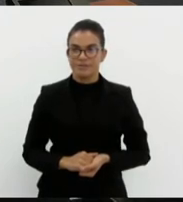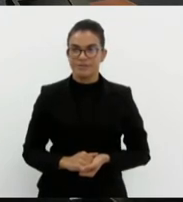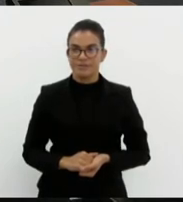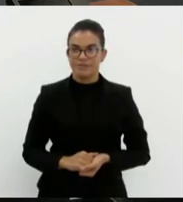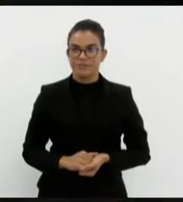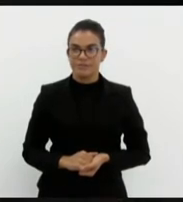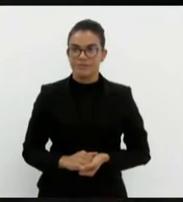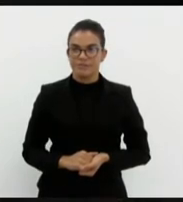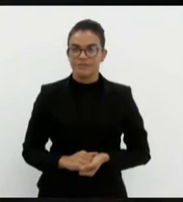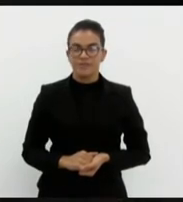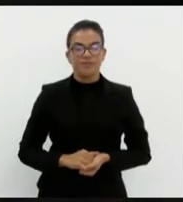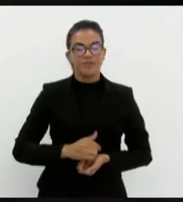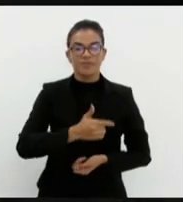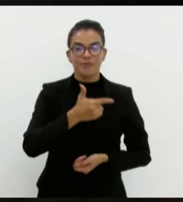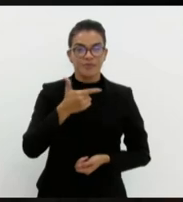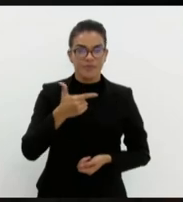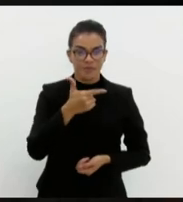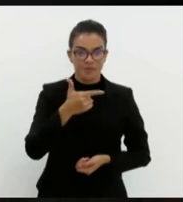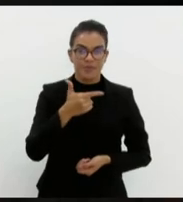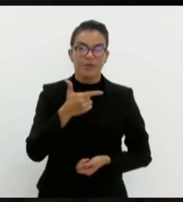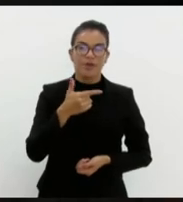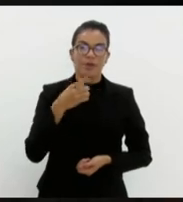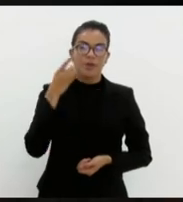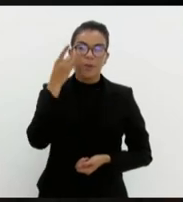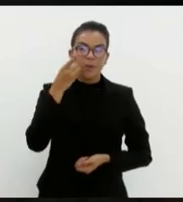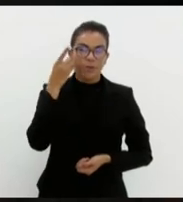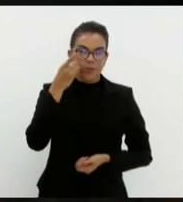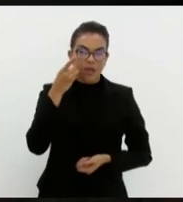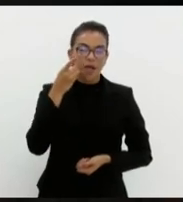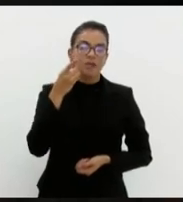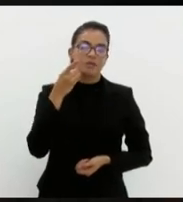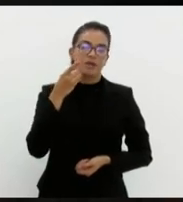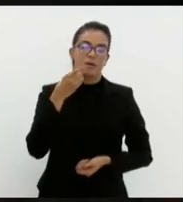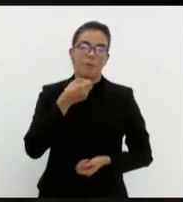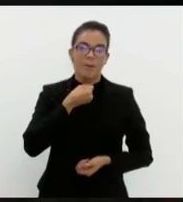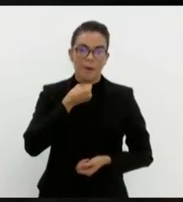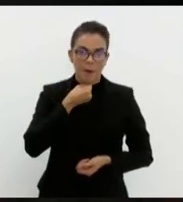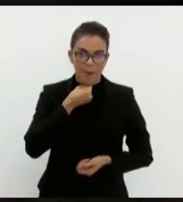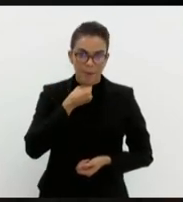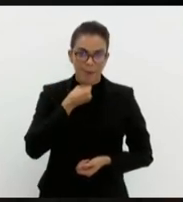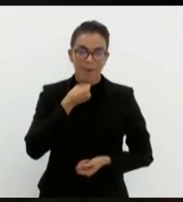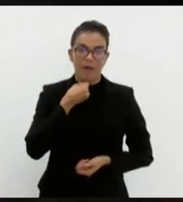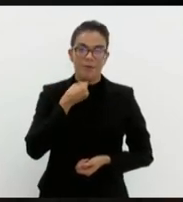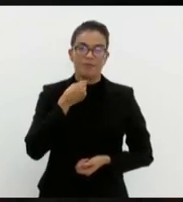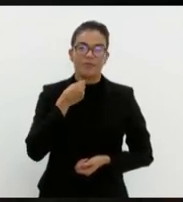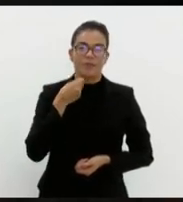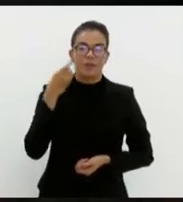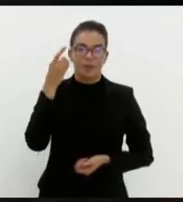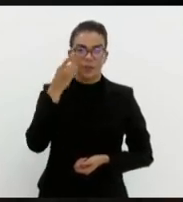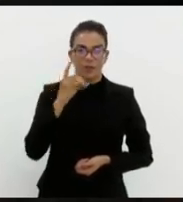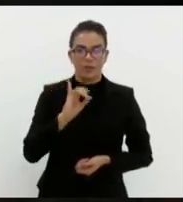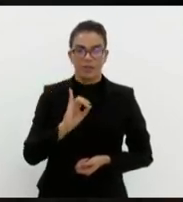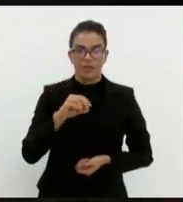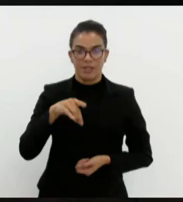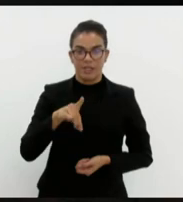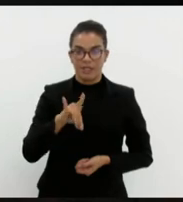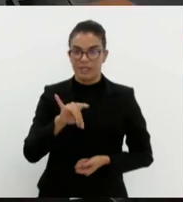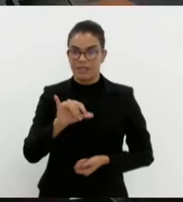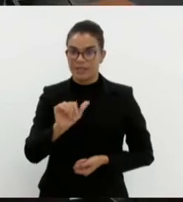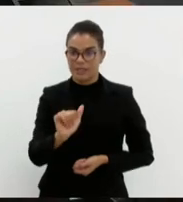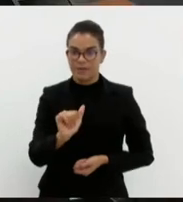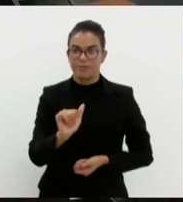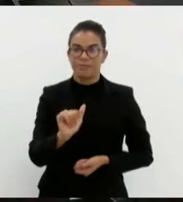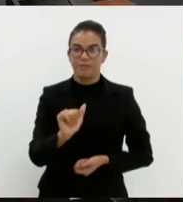A próxima oradora escrita é a nobre deputada Índia Armelal, que dispõe de 10 minutos.